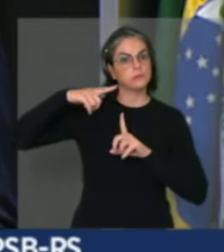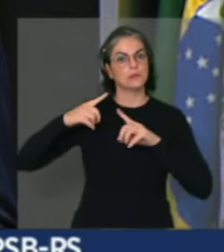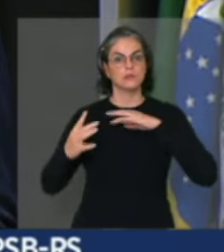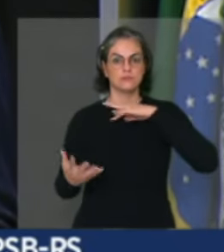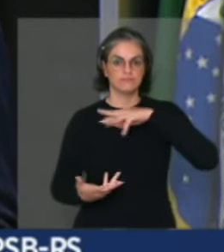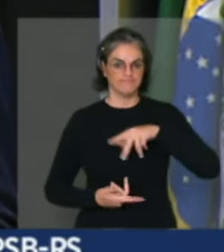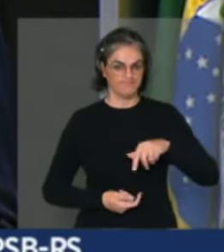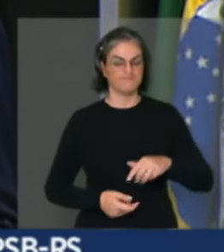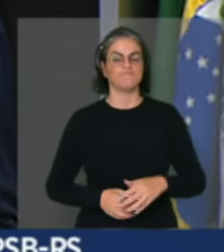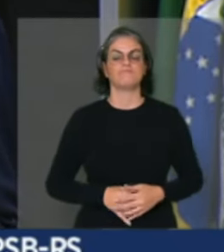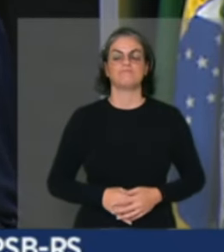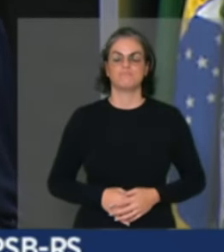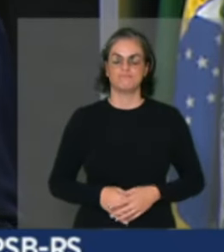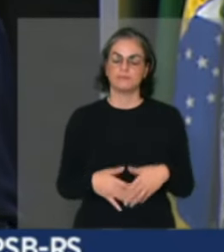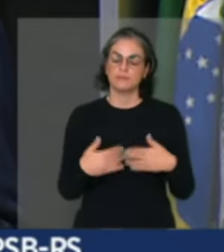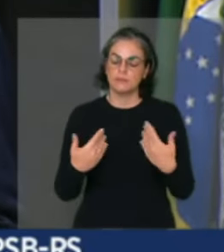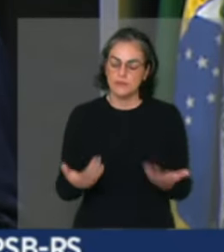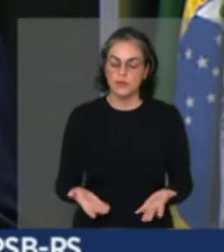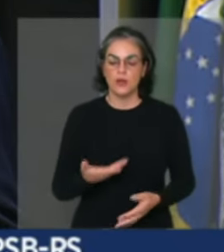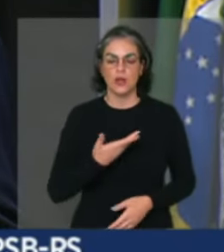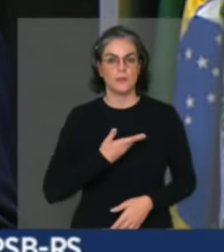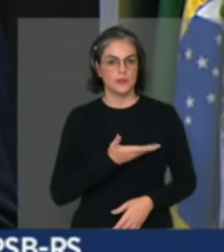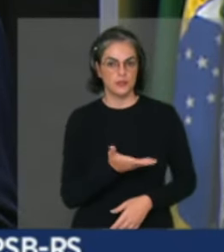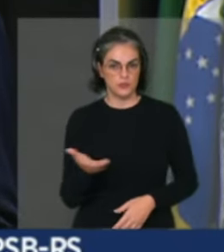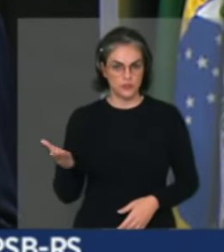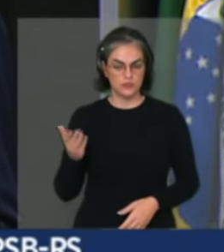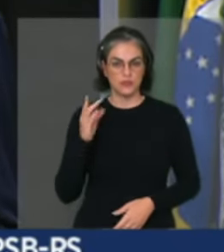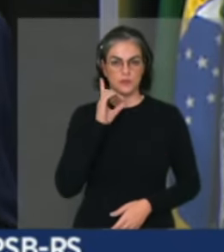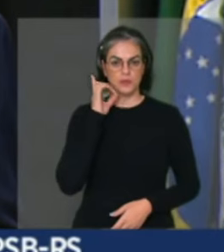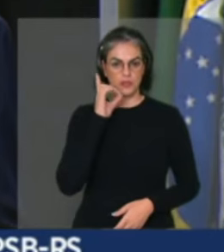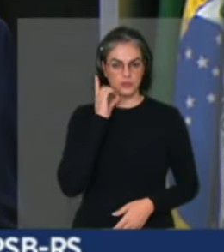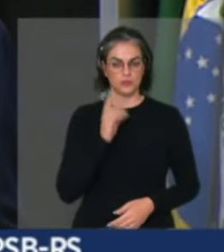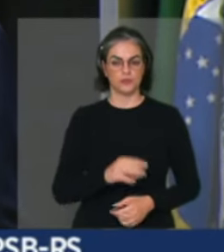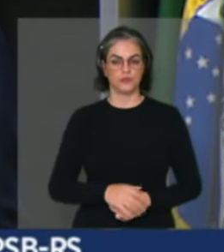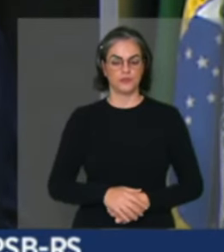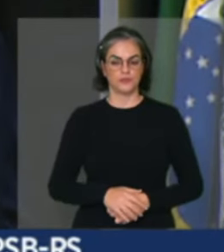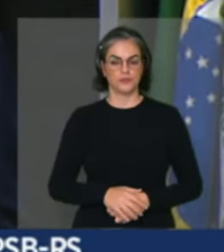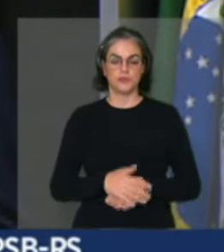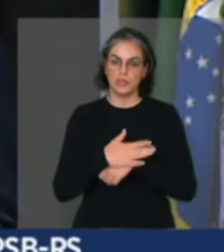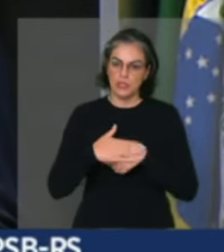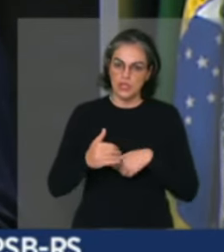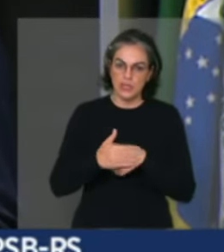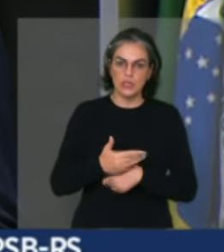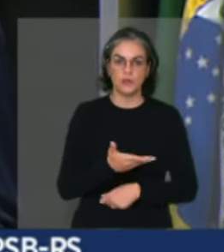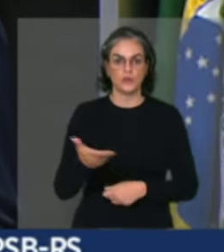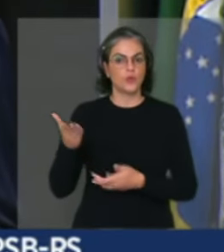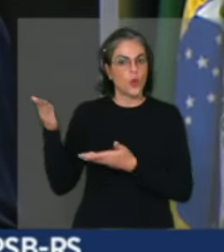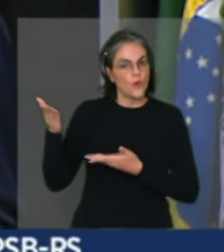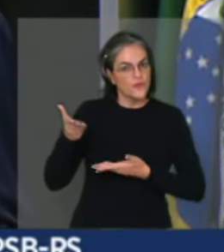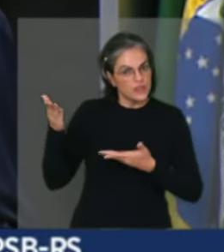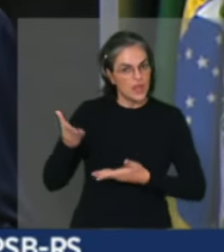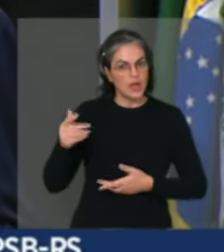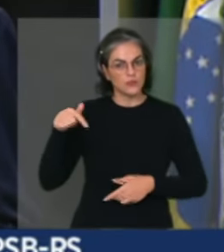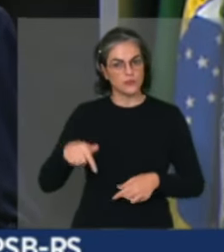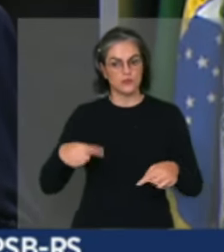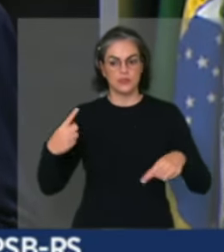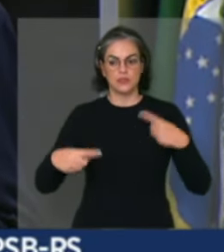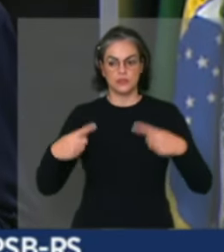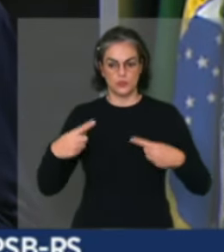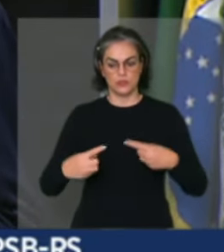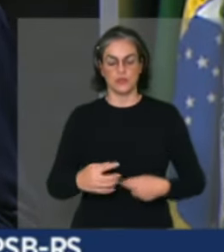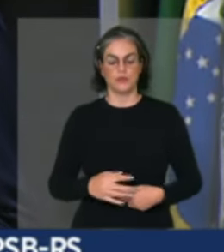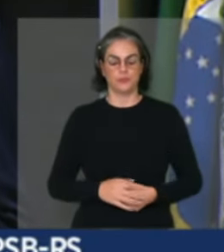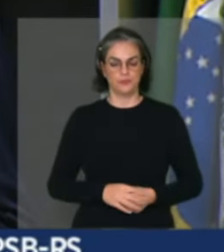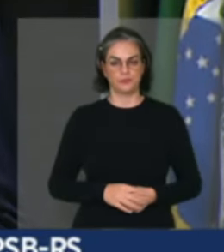Portanto, colegas, deputados, estimados, convidados para essa discussão, eu quero,